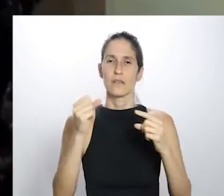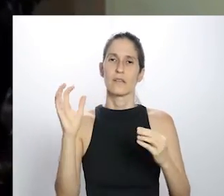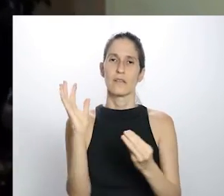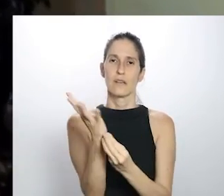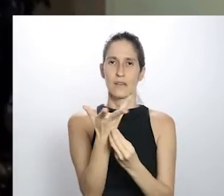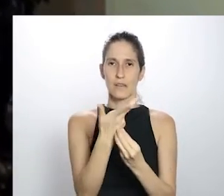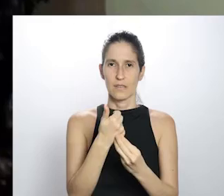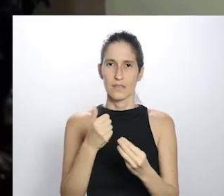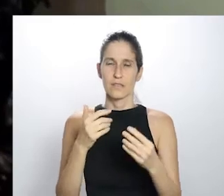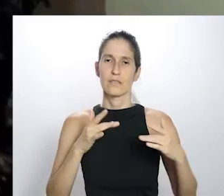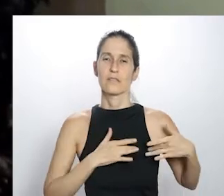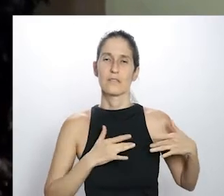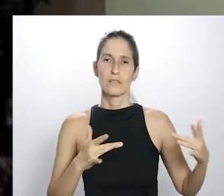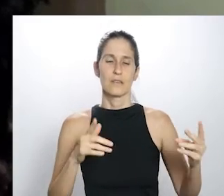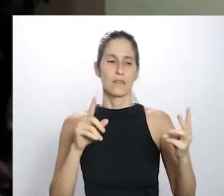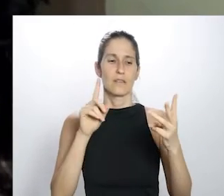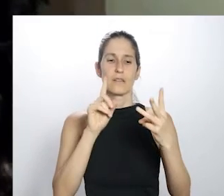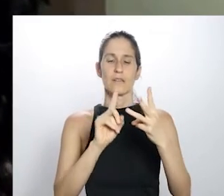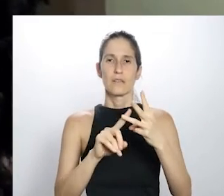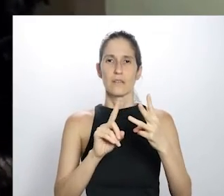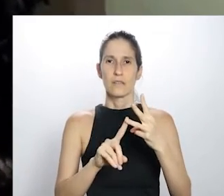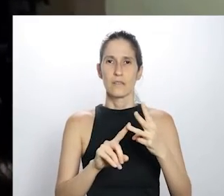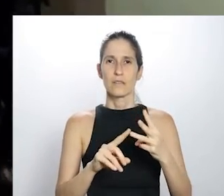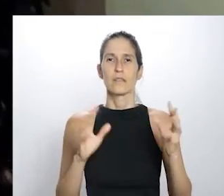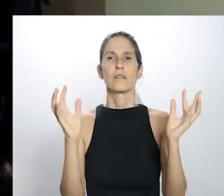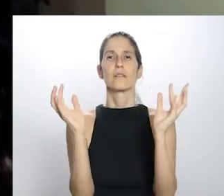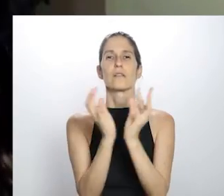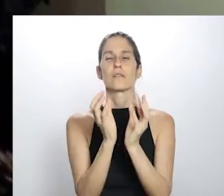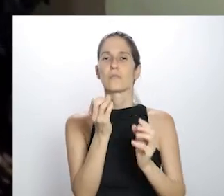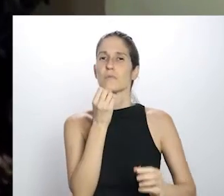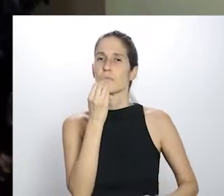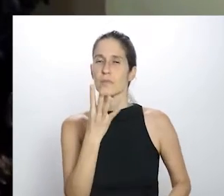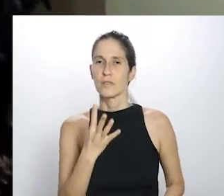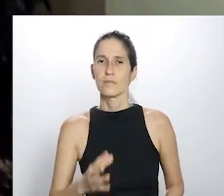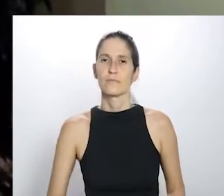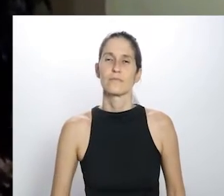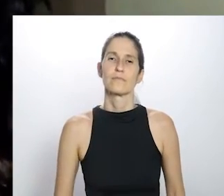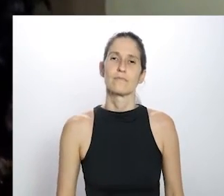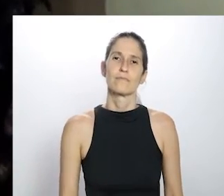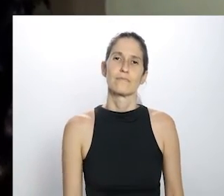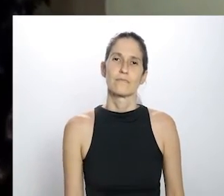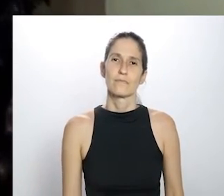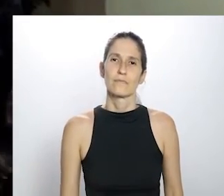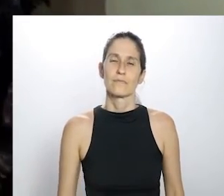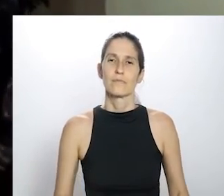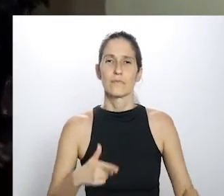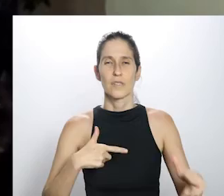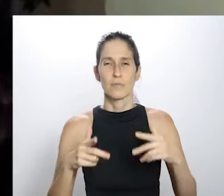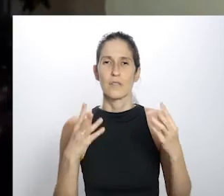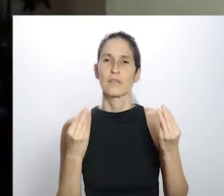as três aí ações bem importantes e bonitas nesse momento de pandemia.